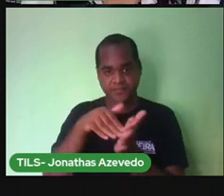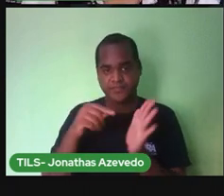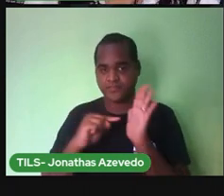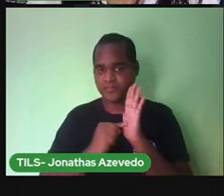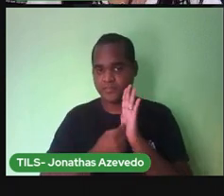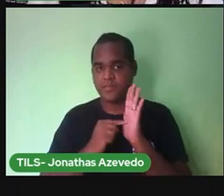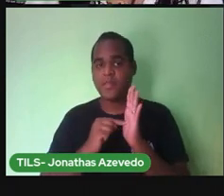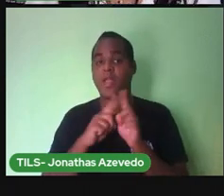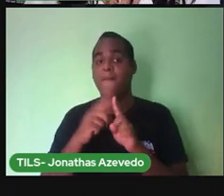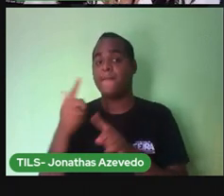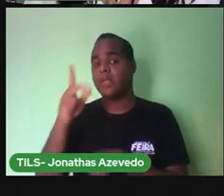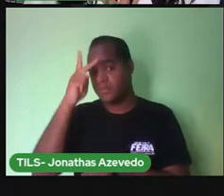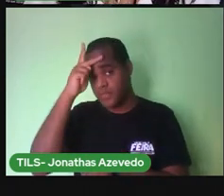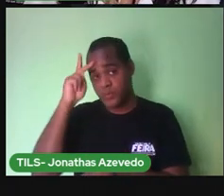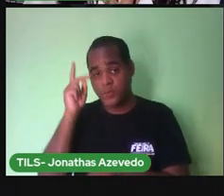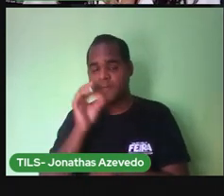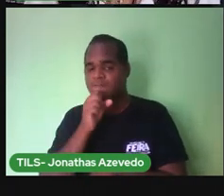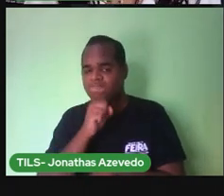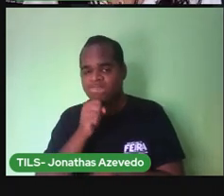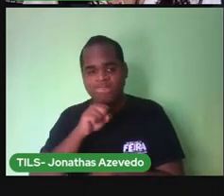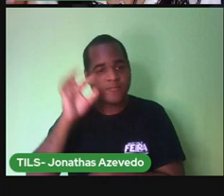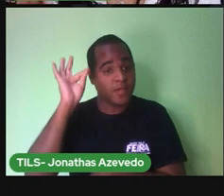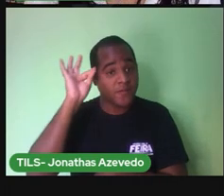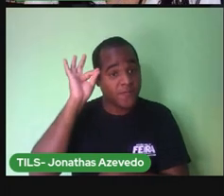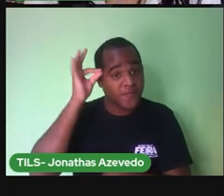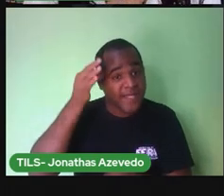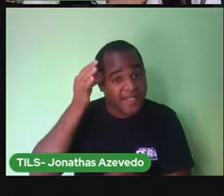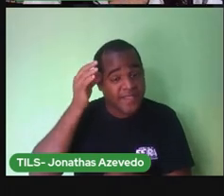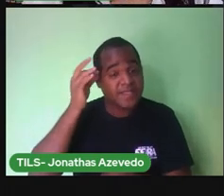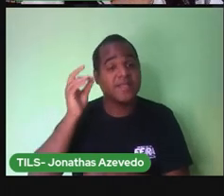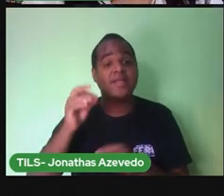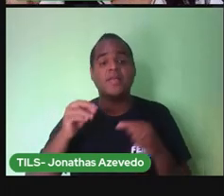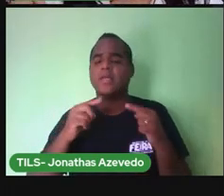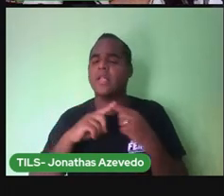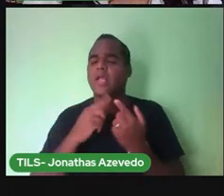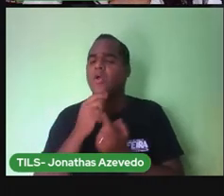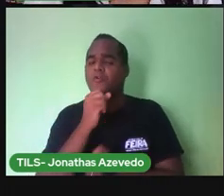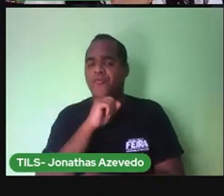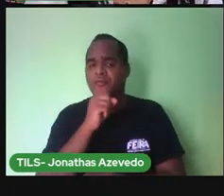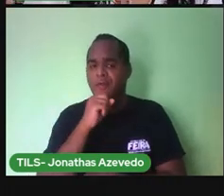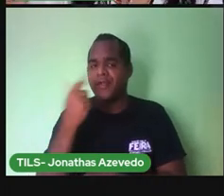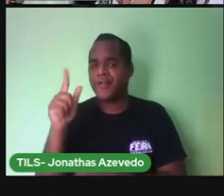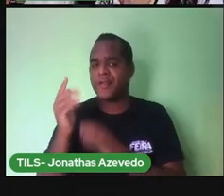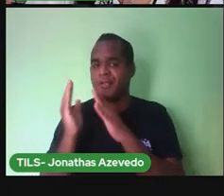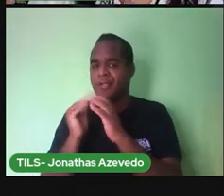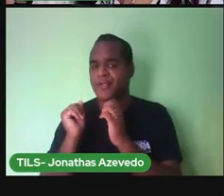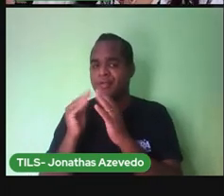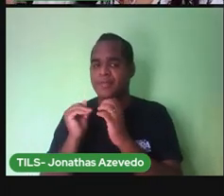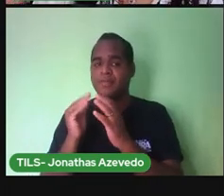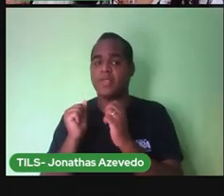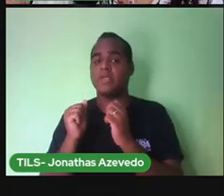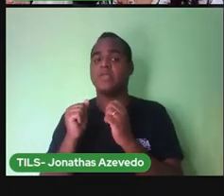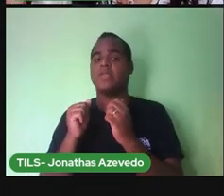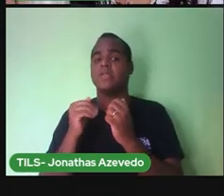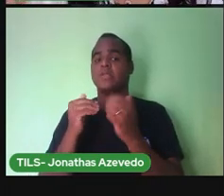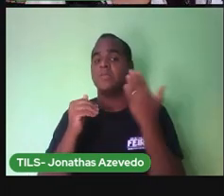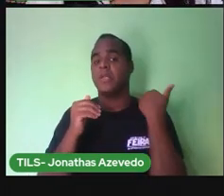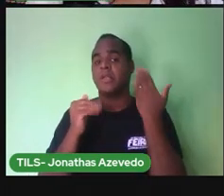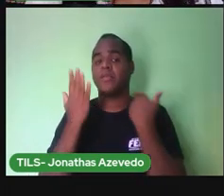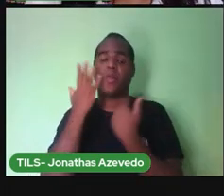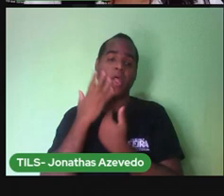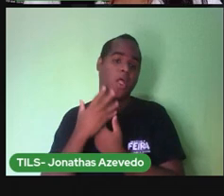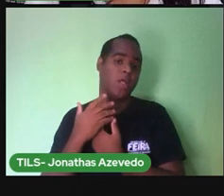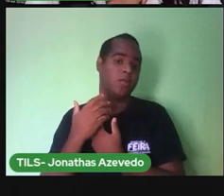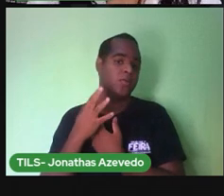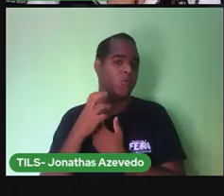pessoa mais velha da sua família se é algum objeto que era utilizado quando ele era criança e